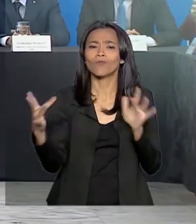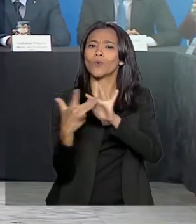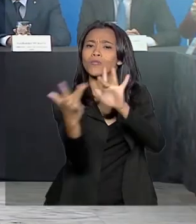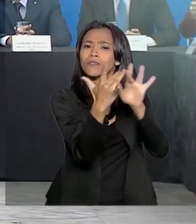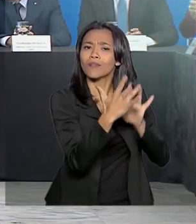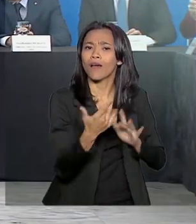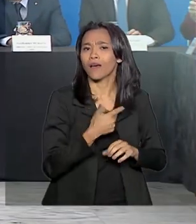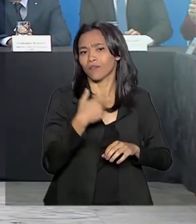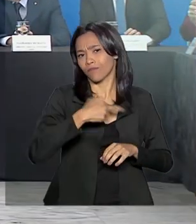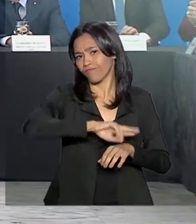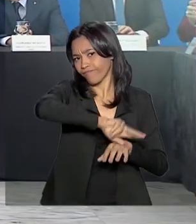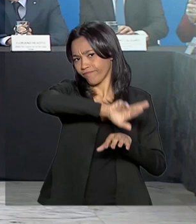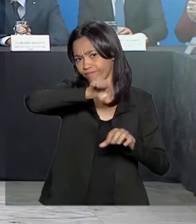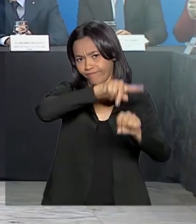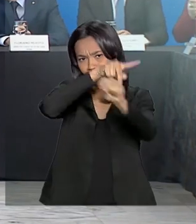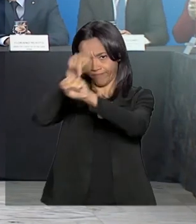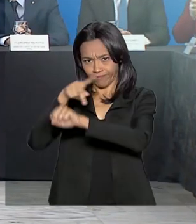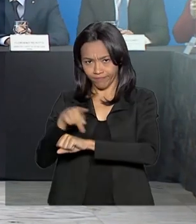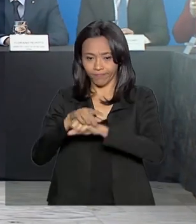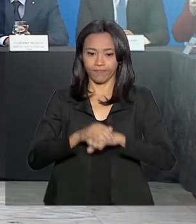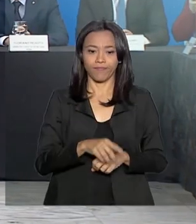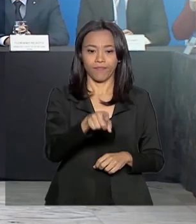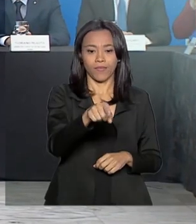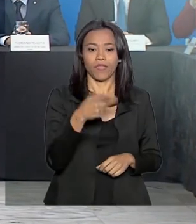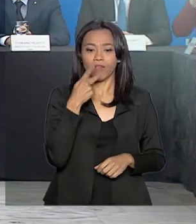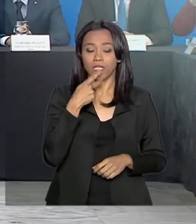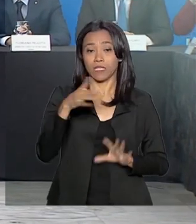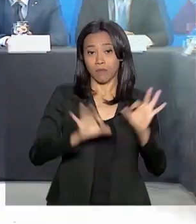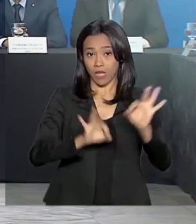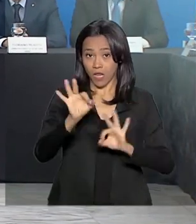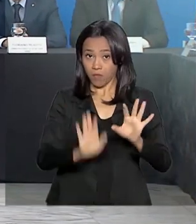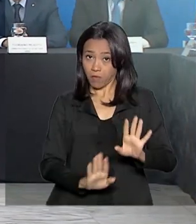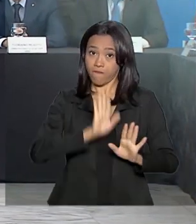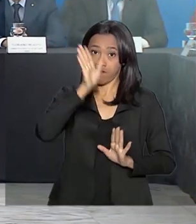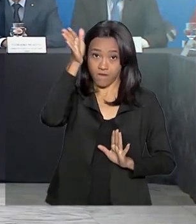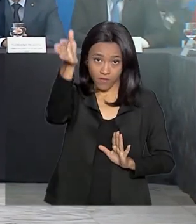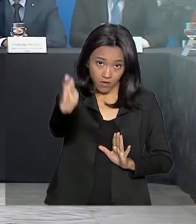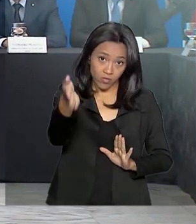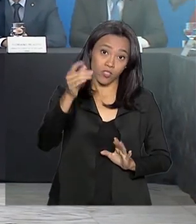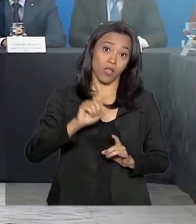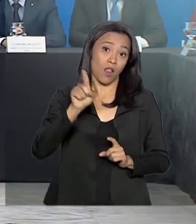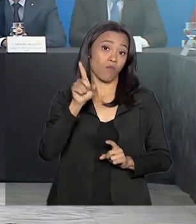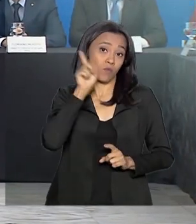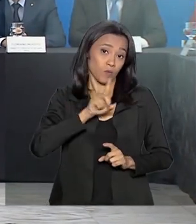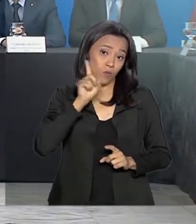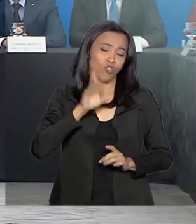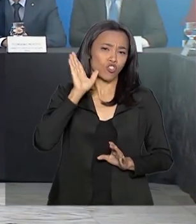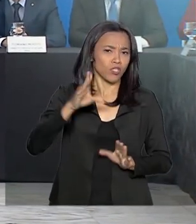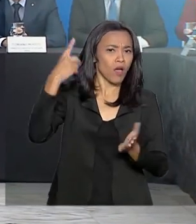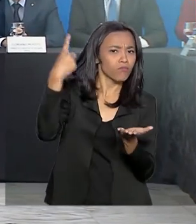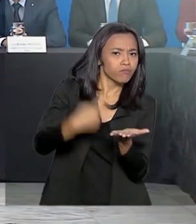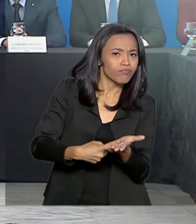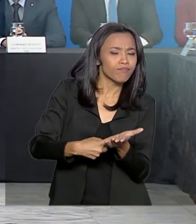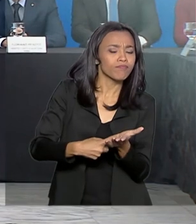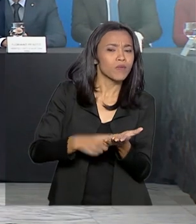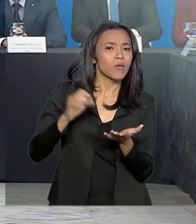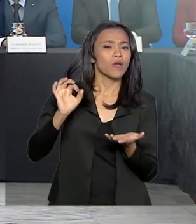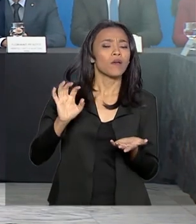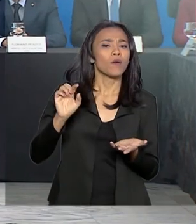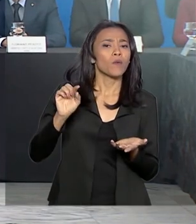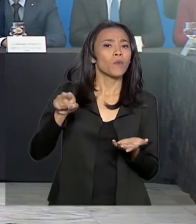Estamos nos preparando também para ir para o Texas na semana que vem. Seremos no Texas, como está tudo acertado, pelo ex-presidente